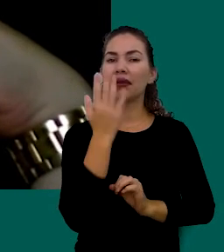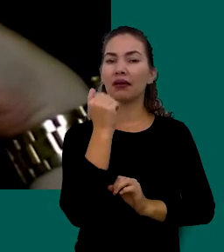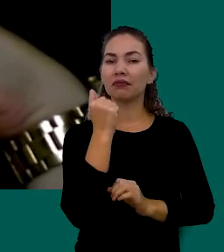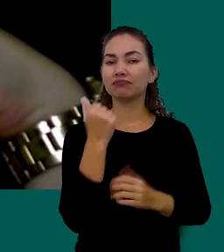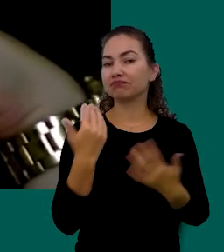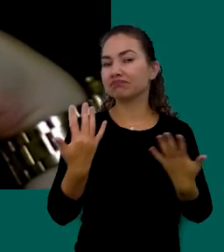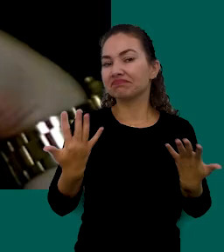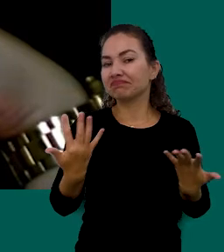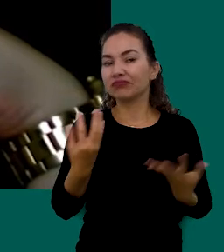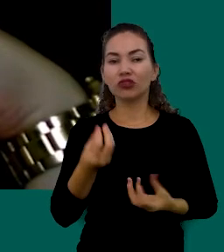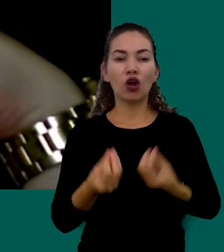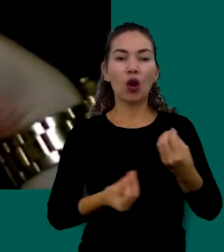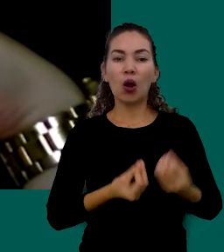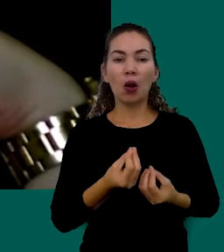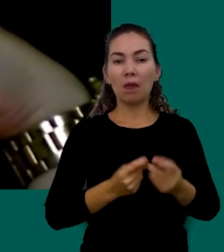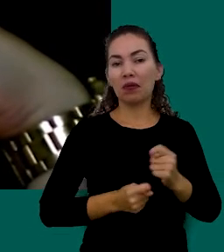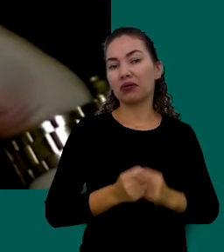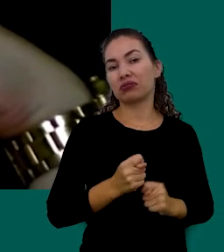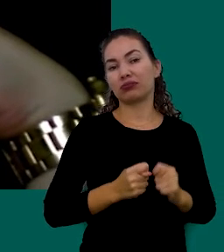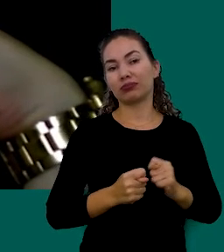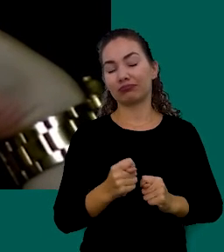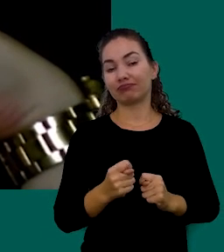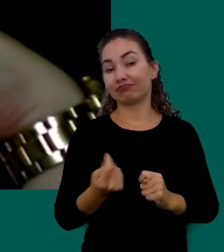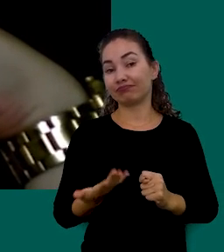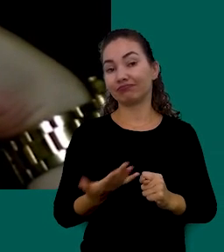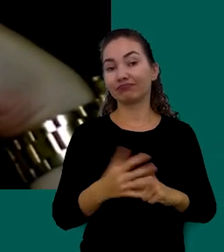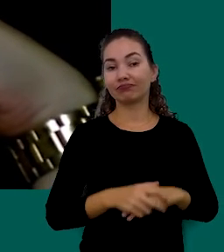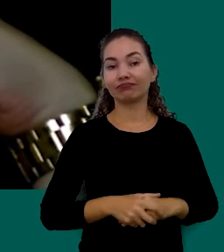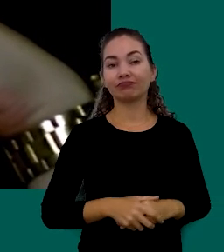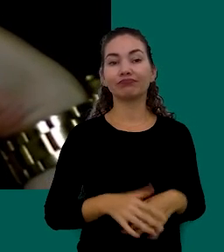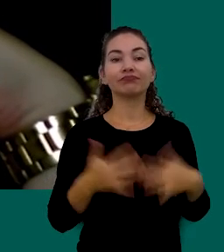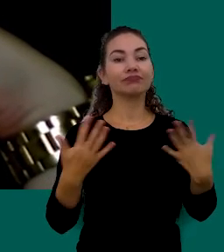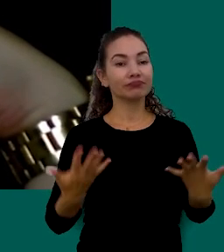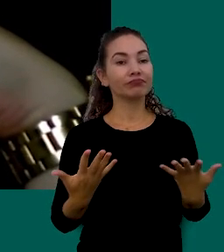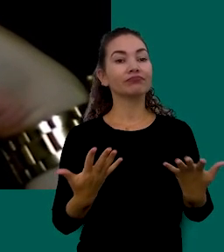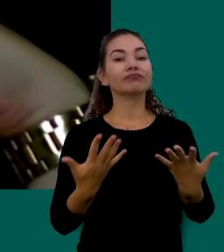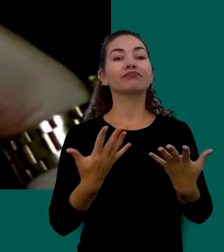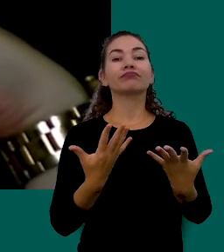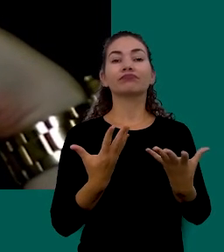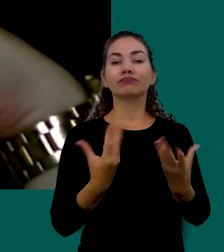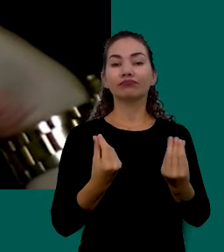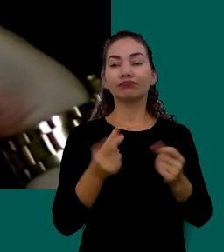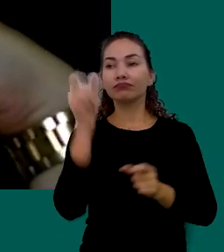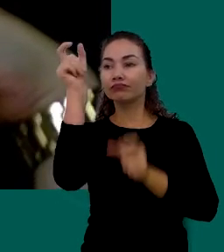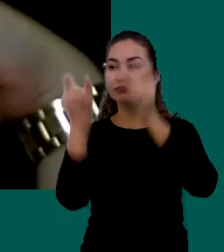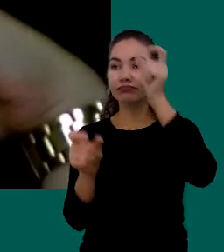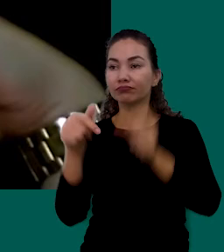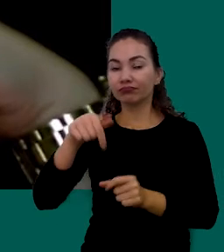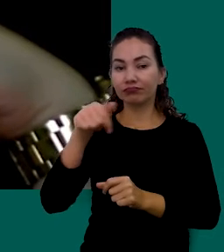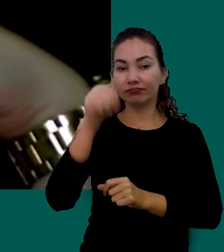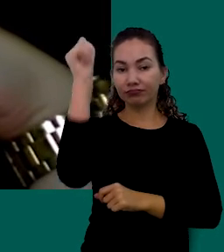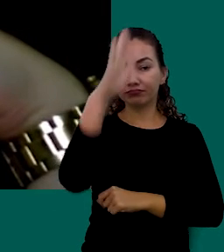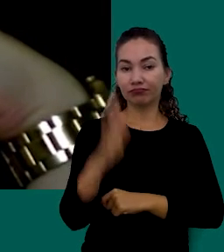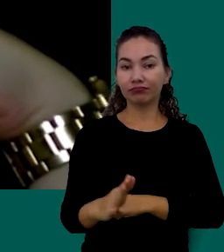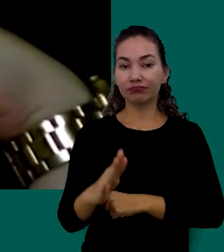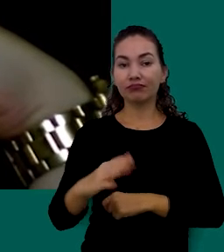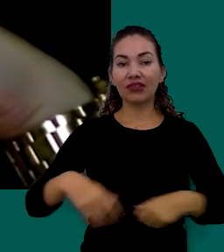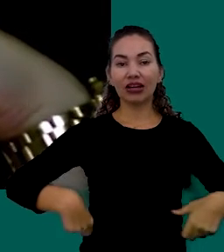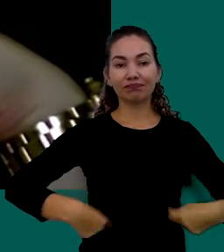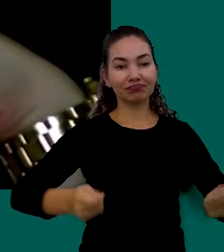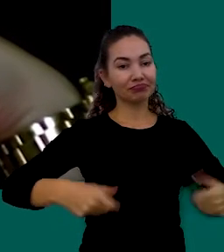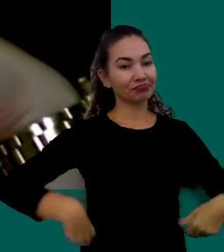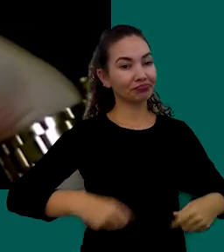Como Podemos Fazer Uma Economia Então A Maioria Dos Brasileiros Gasta Mais Do Que O